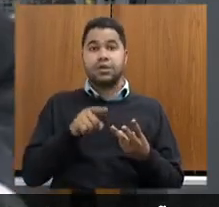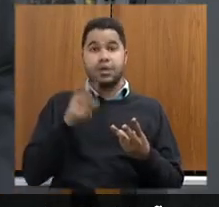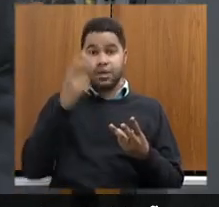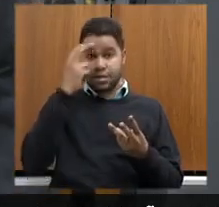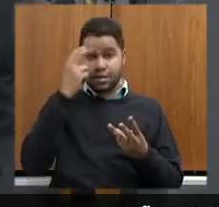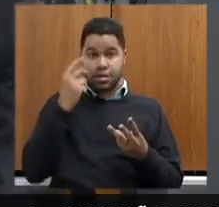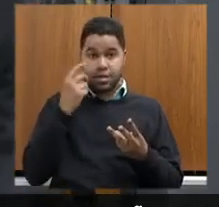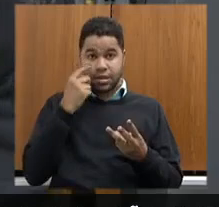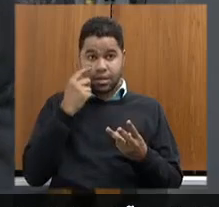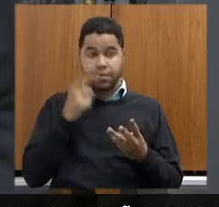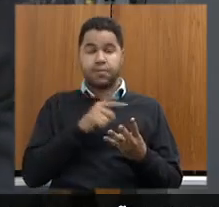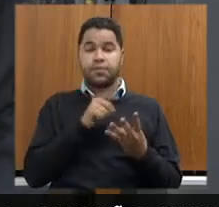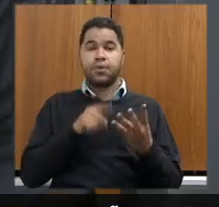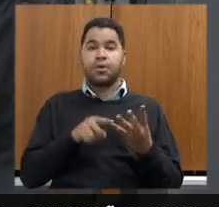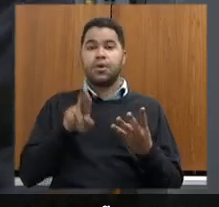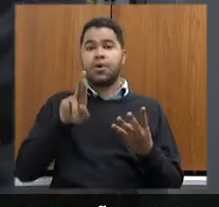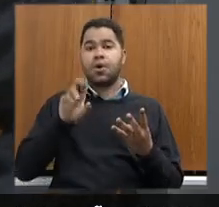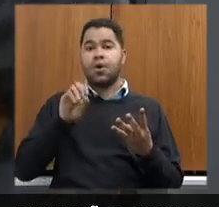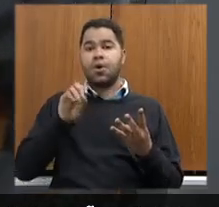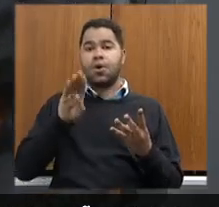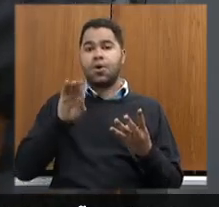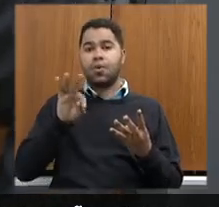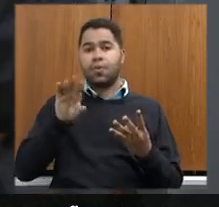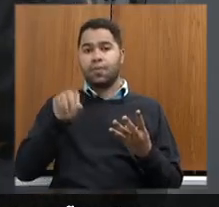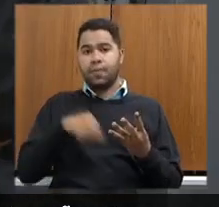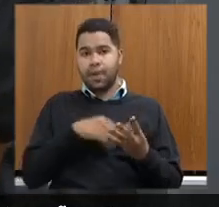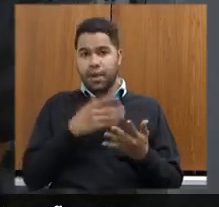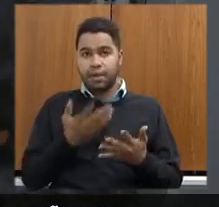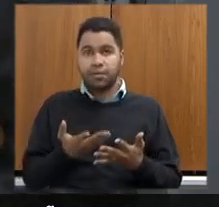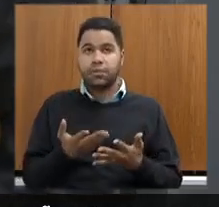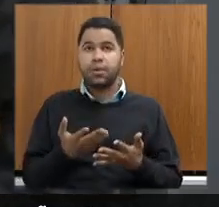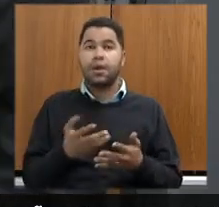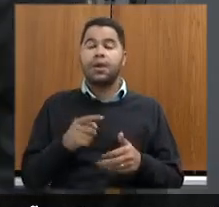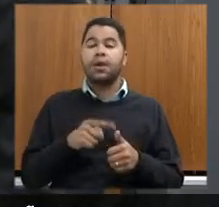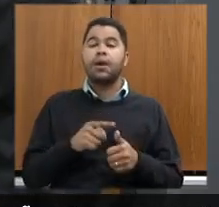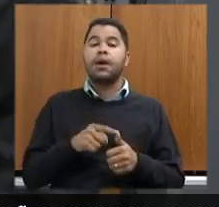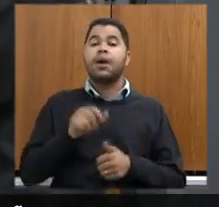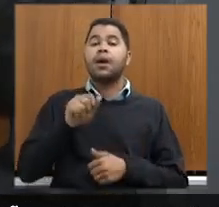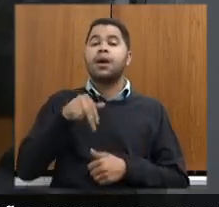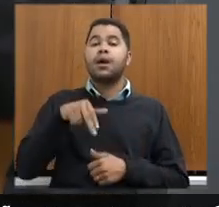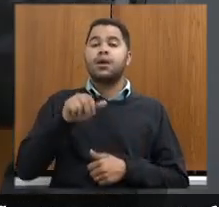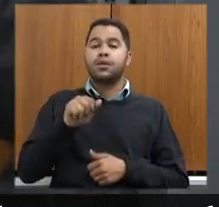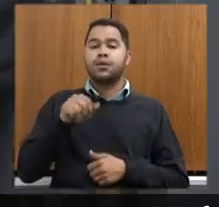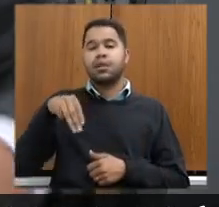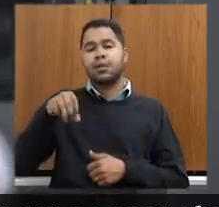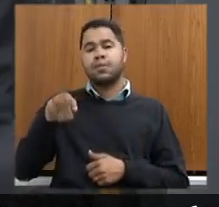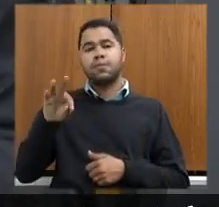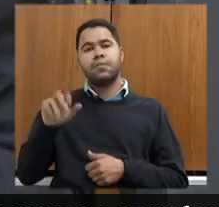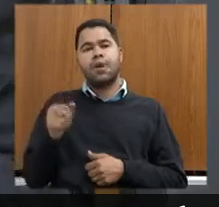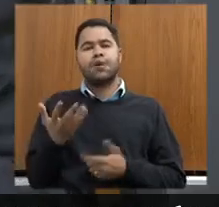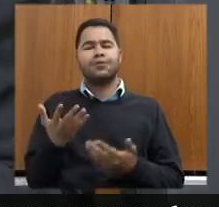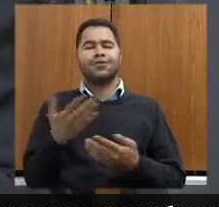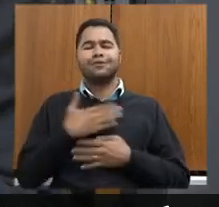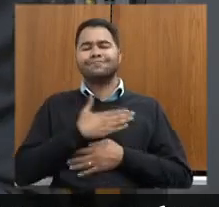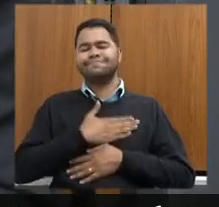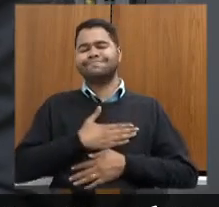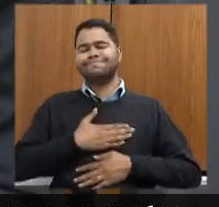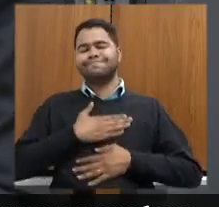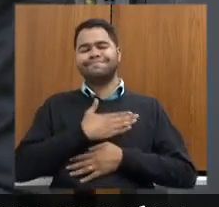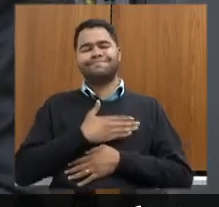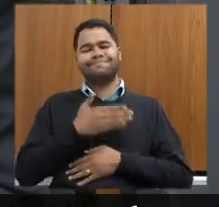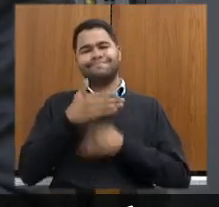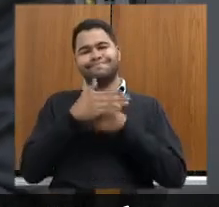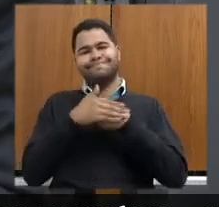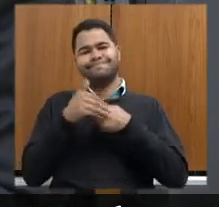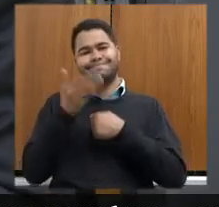deputado Roberto, na pessoa da Ana Mota, essa doçura de pessoa e competência,